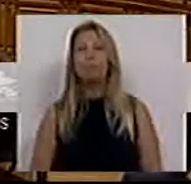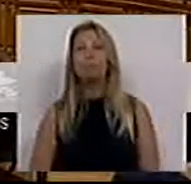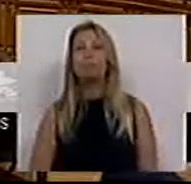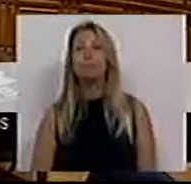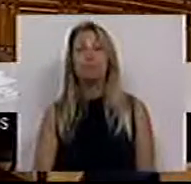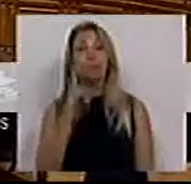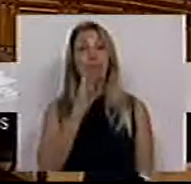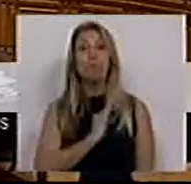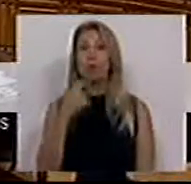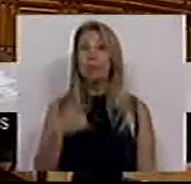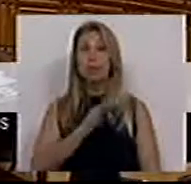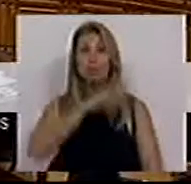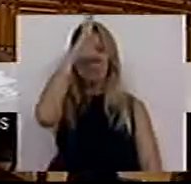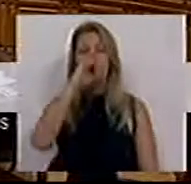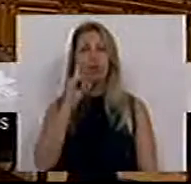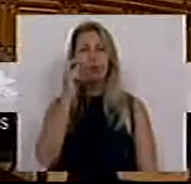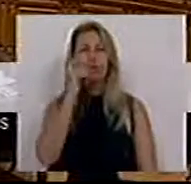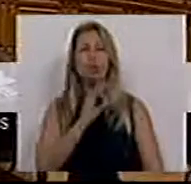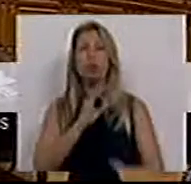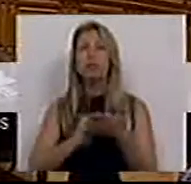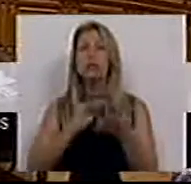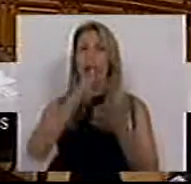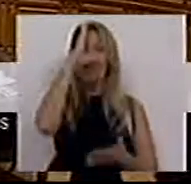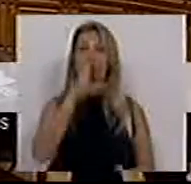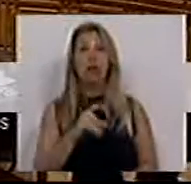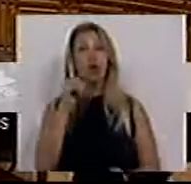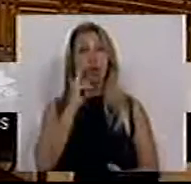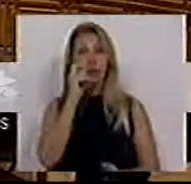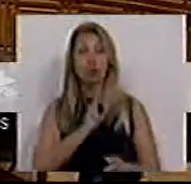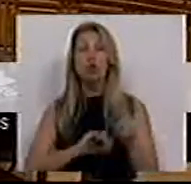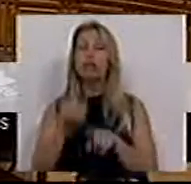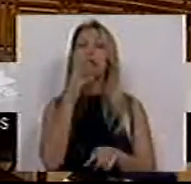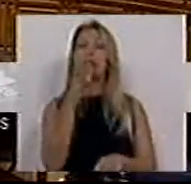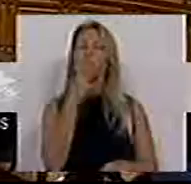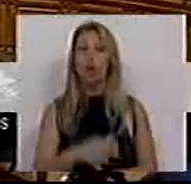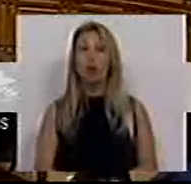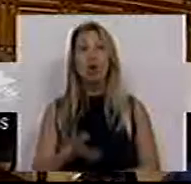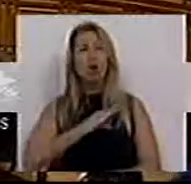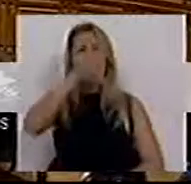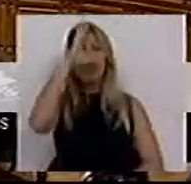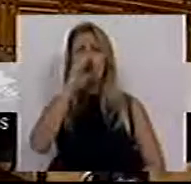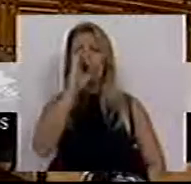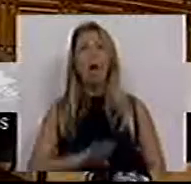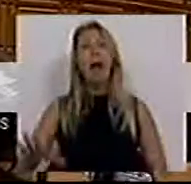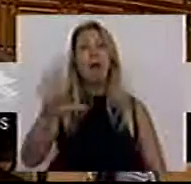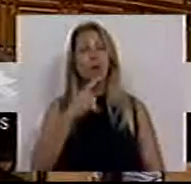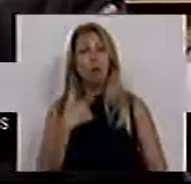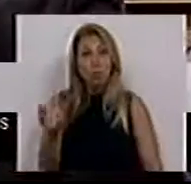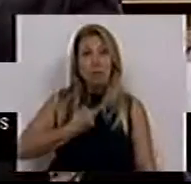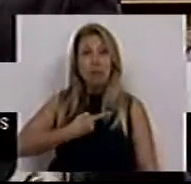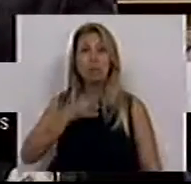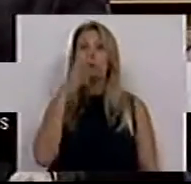Sr. Presidente, Sr. Ministro, Srs. Srs. Secretários de Estado, Srs. e Srs. Deputados, Sr. Ministro do Ambiente, devo dizer-lhe que